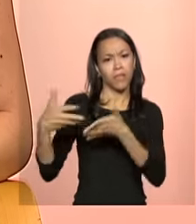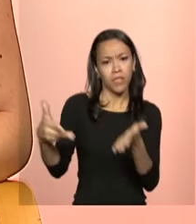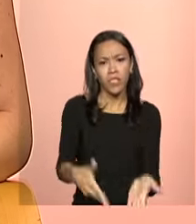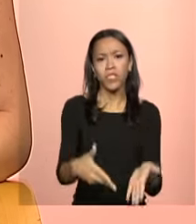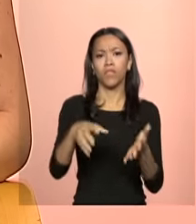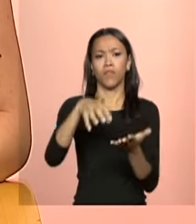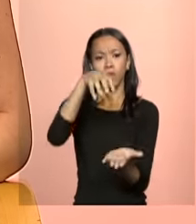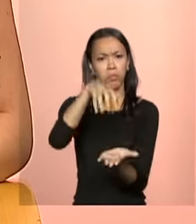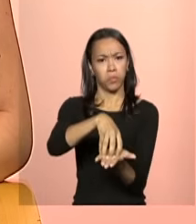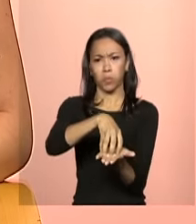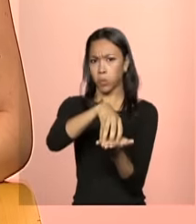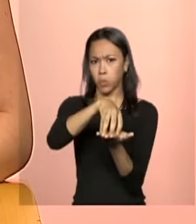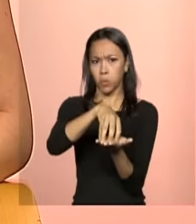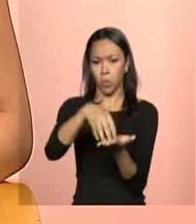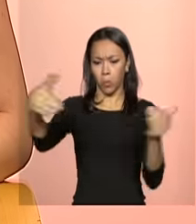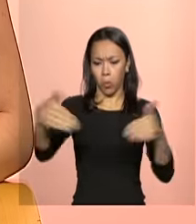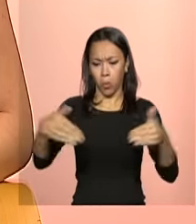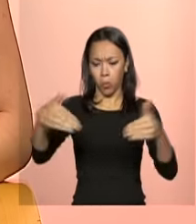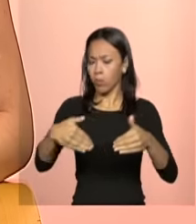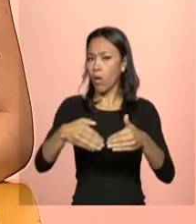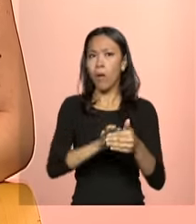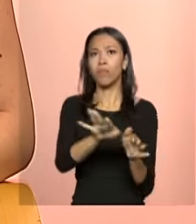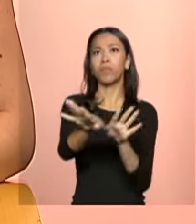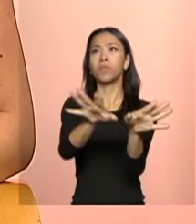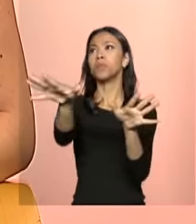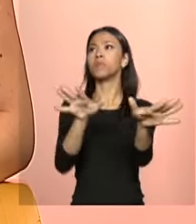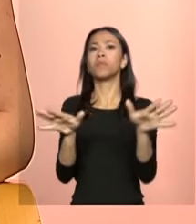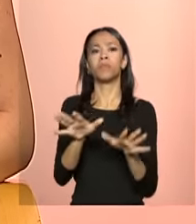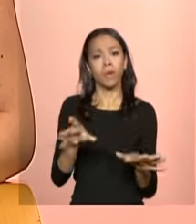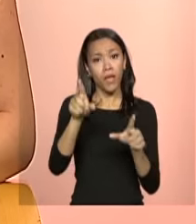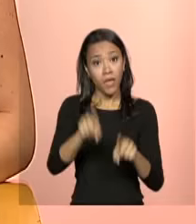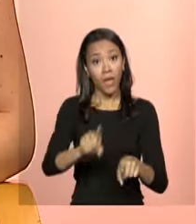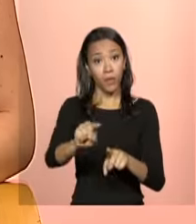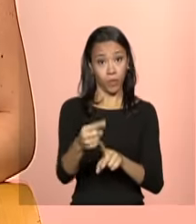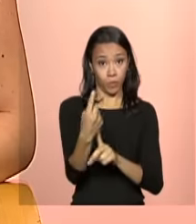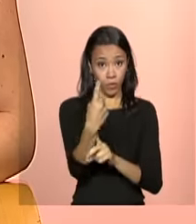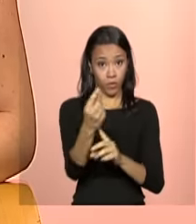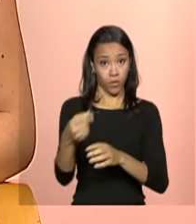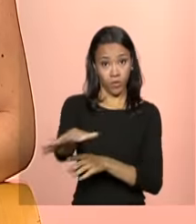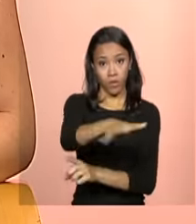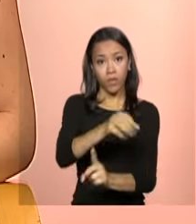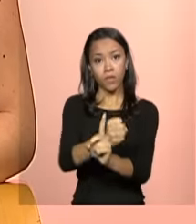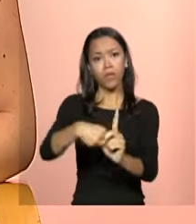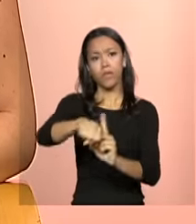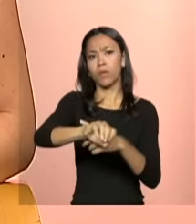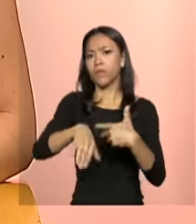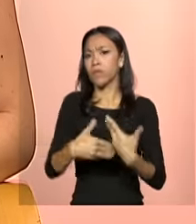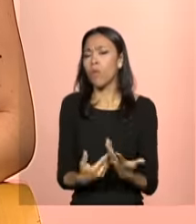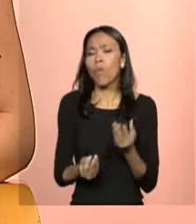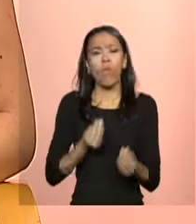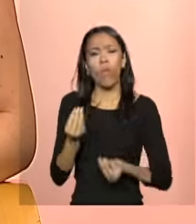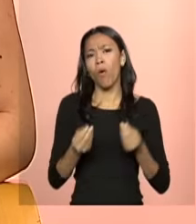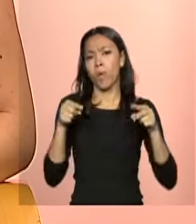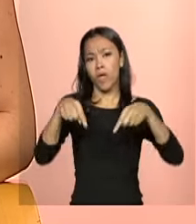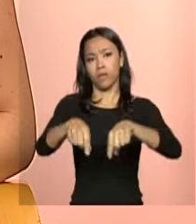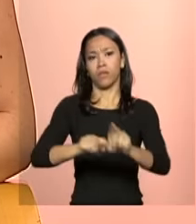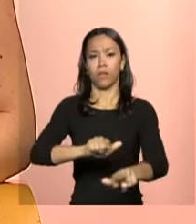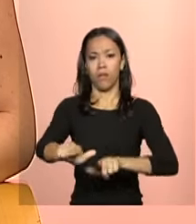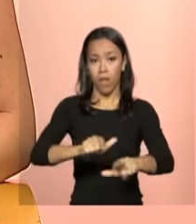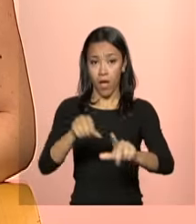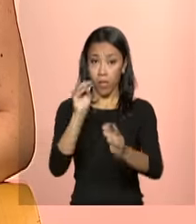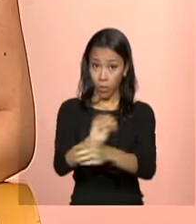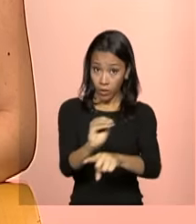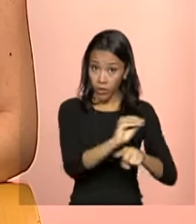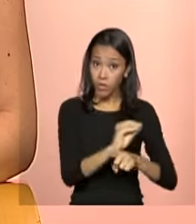descentralizado e que a gente chama de sistema único de assistência social. Como que o serviço de proteção social